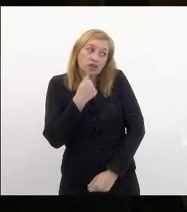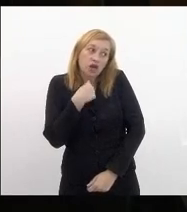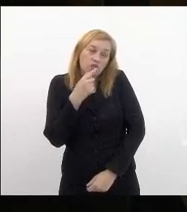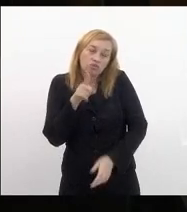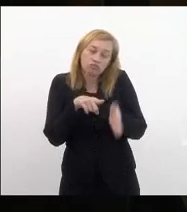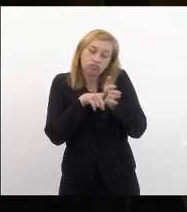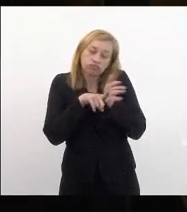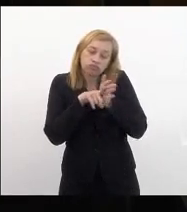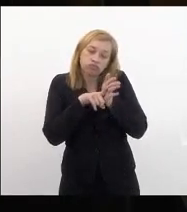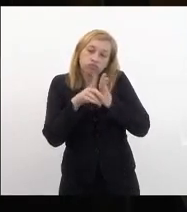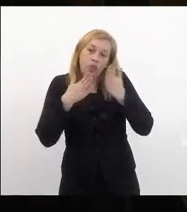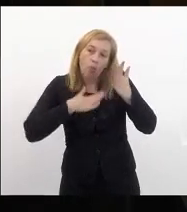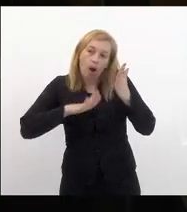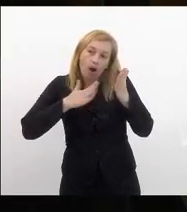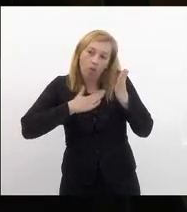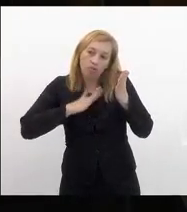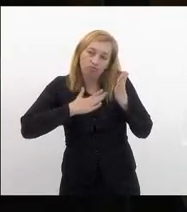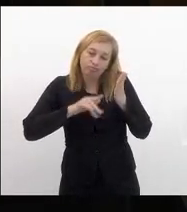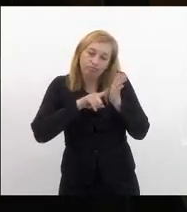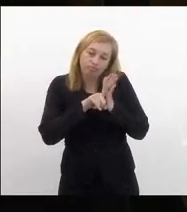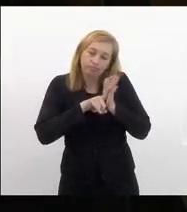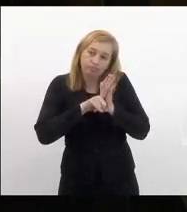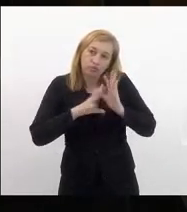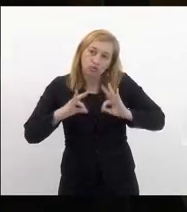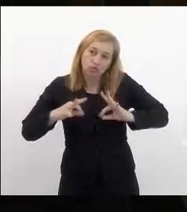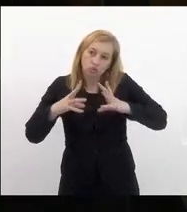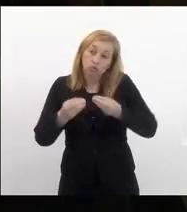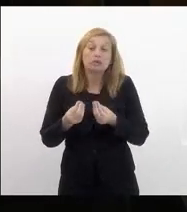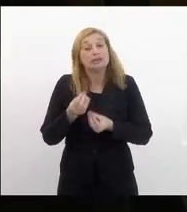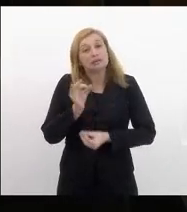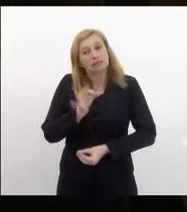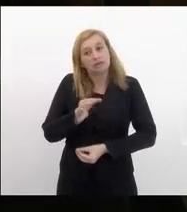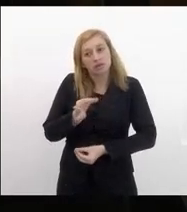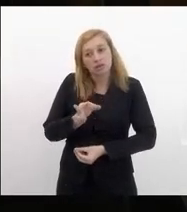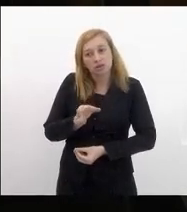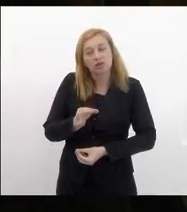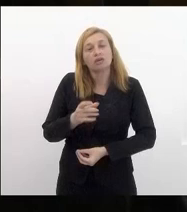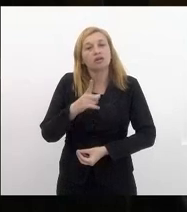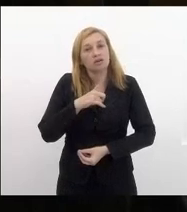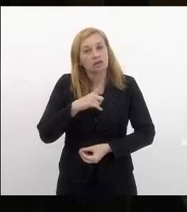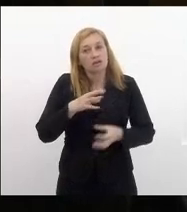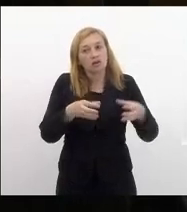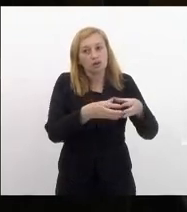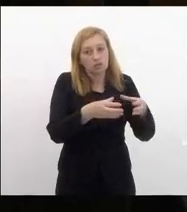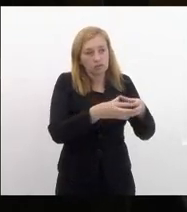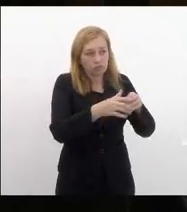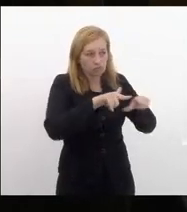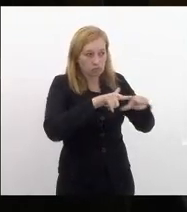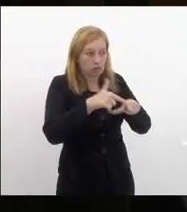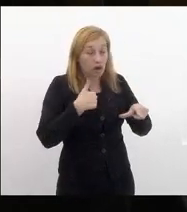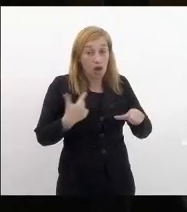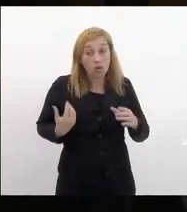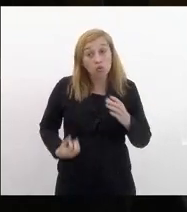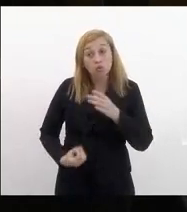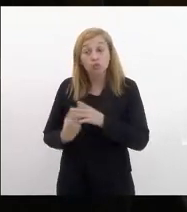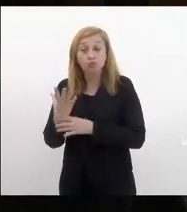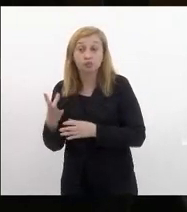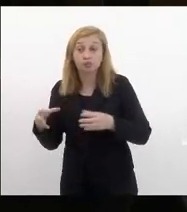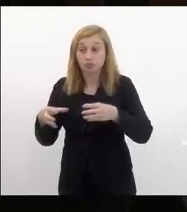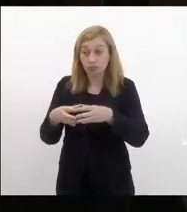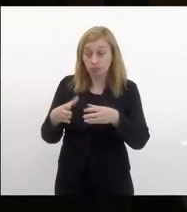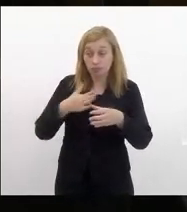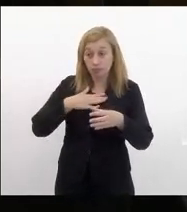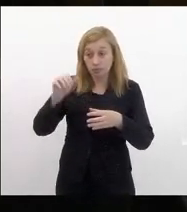analisando com mais calma porque afinal de contas exige um grupo de trabalho que eu estou formando na minha